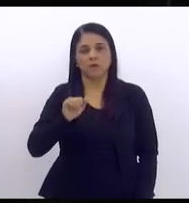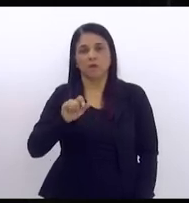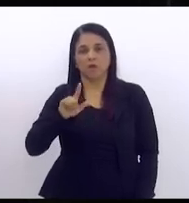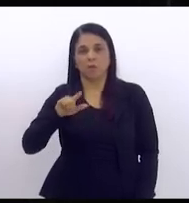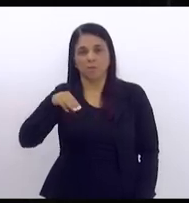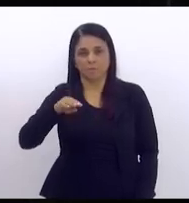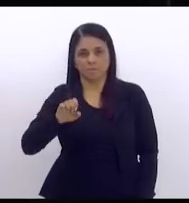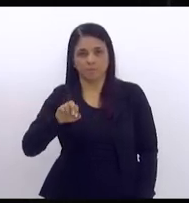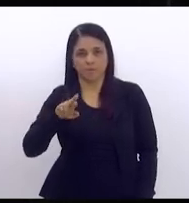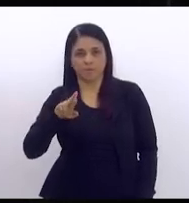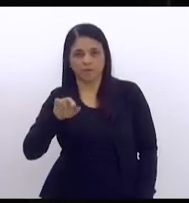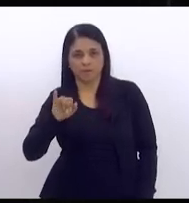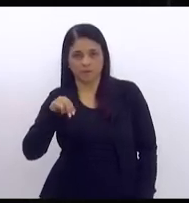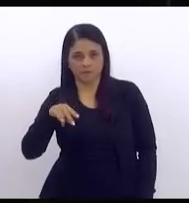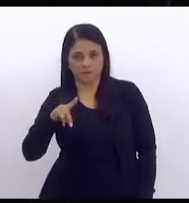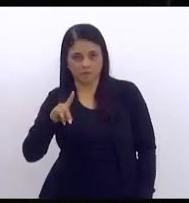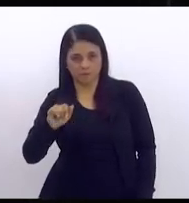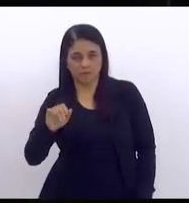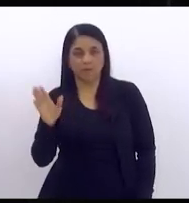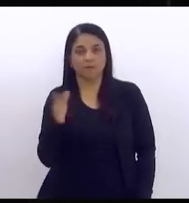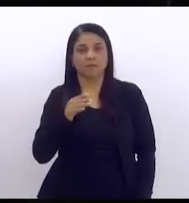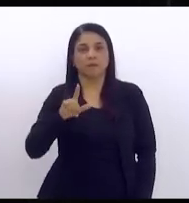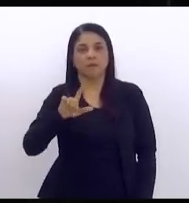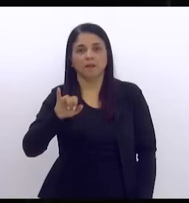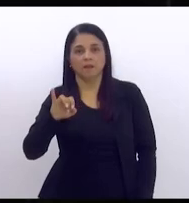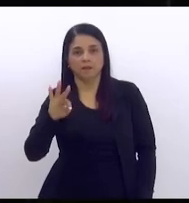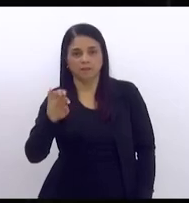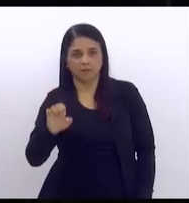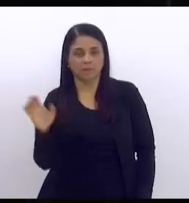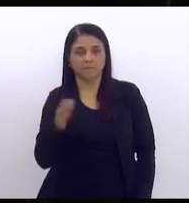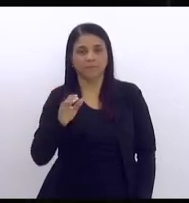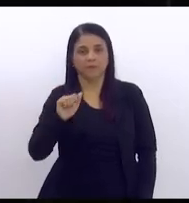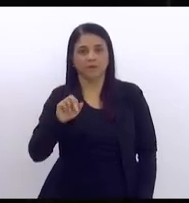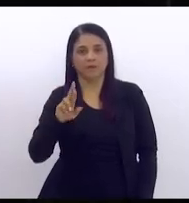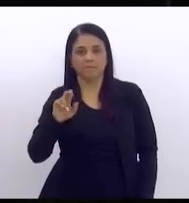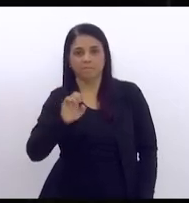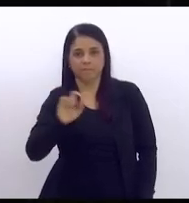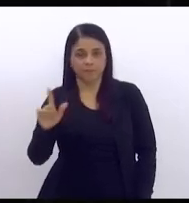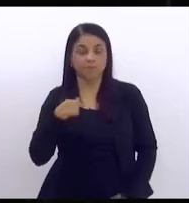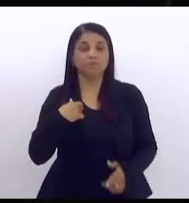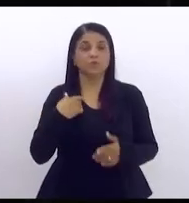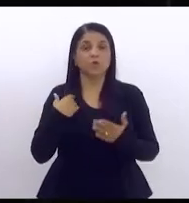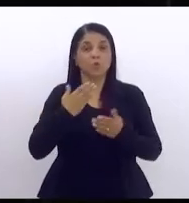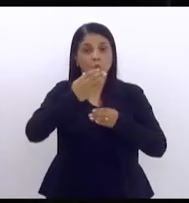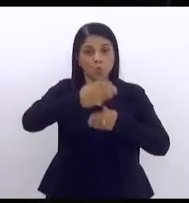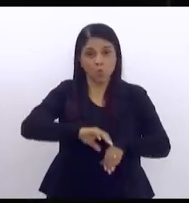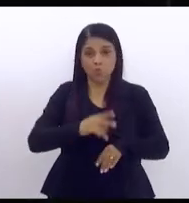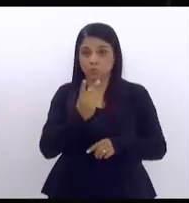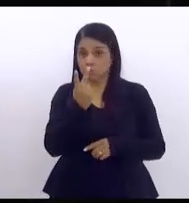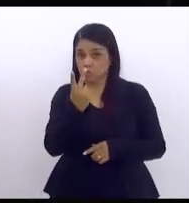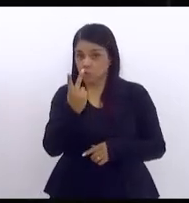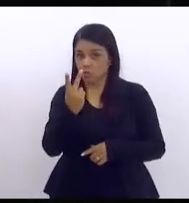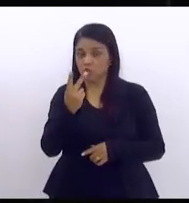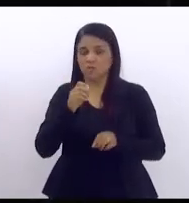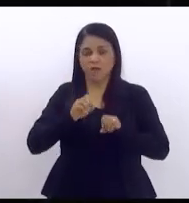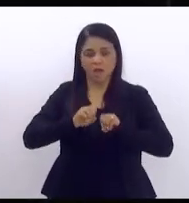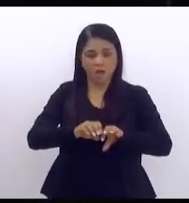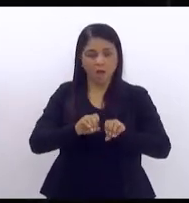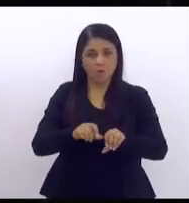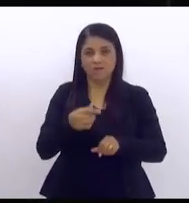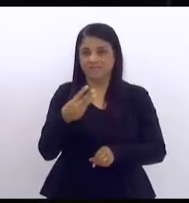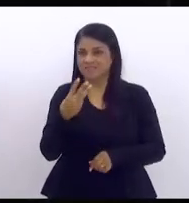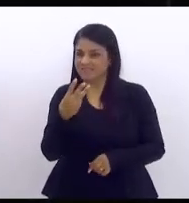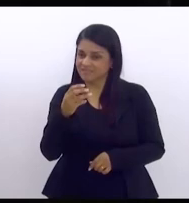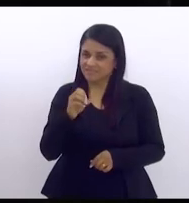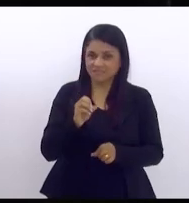que tinha dois concursos públicos para o Estado e deu aula há 30 anos no Estado do Rio de Janeiro,